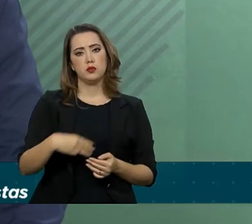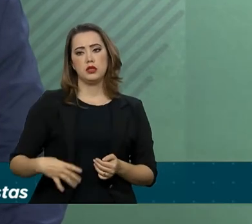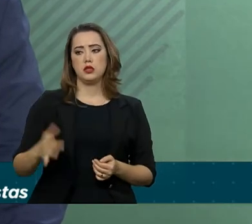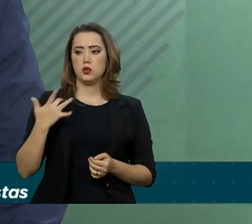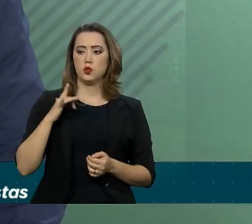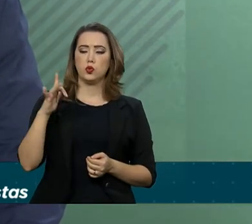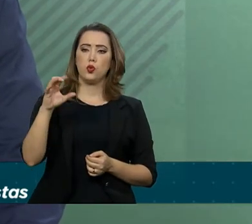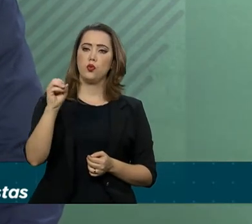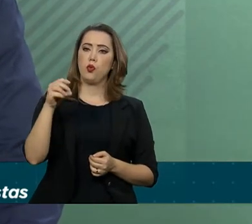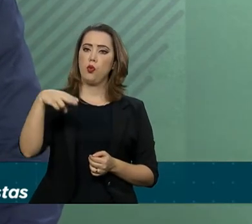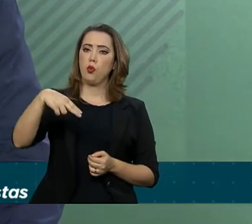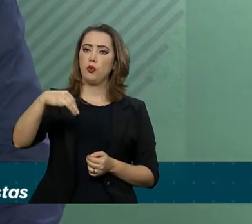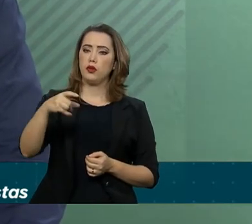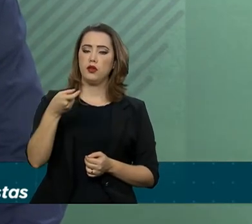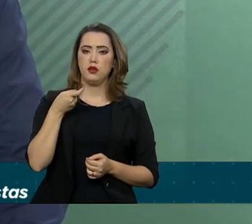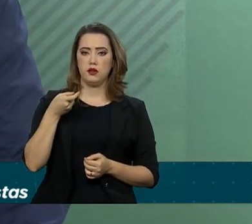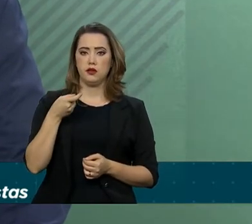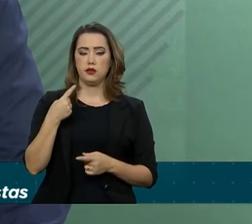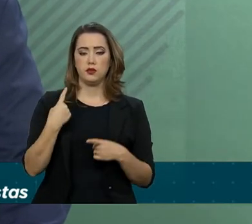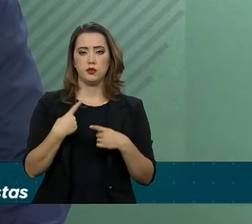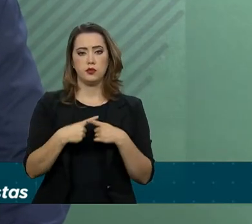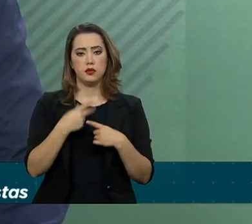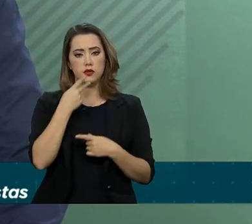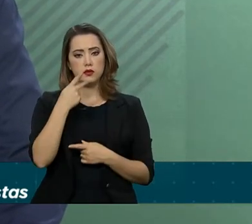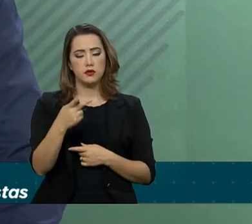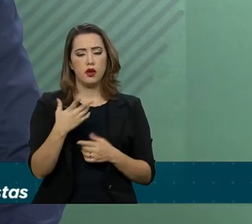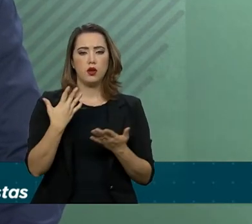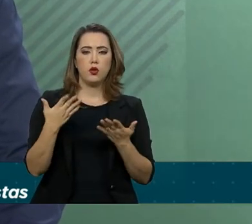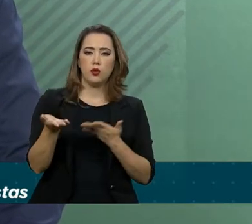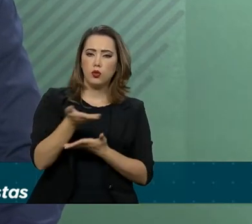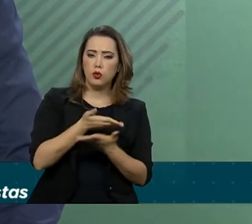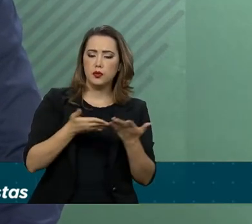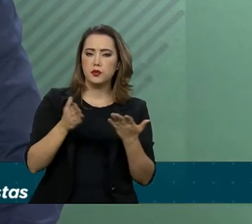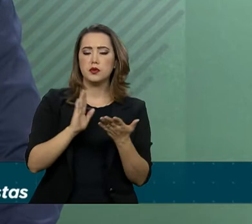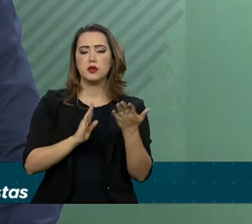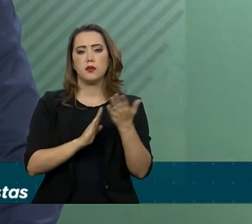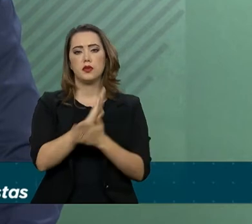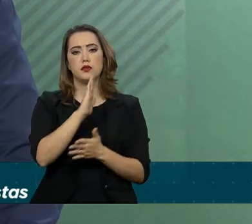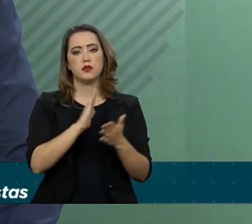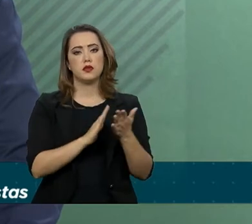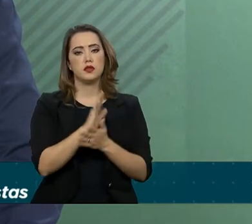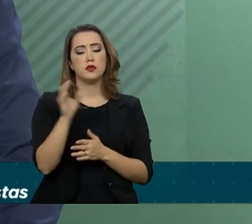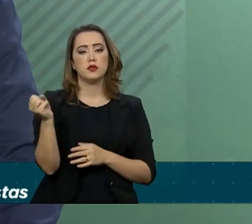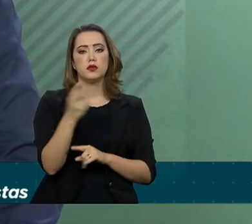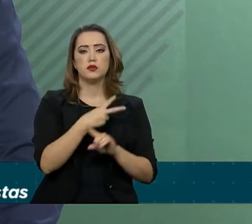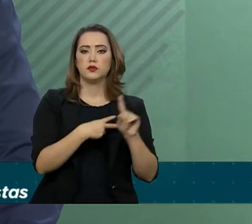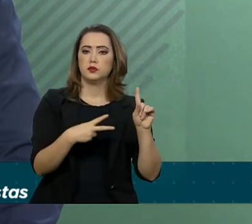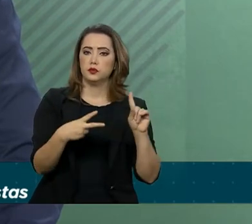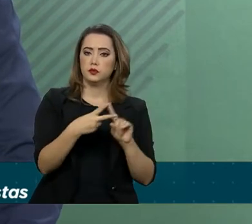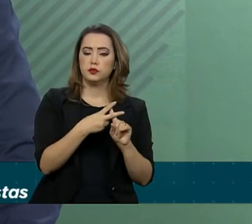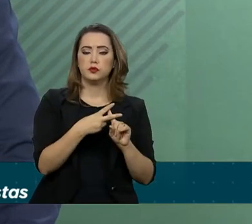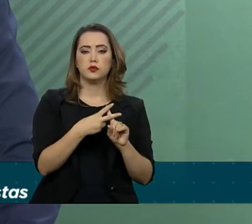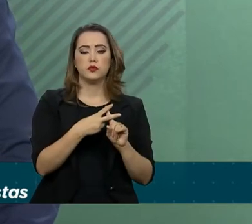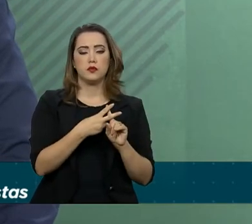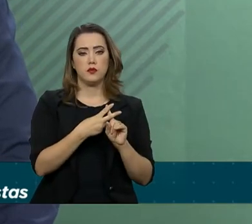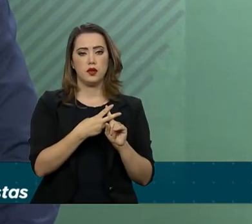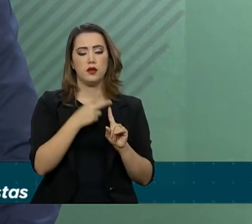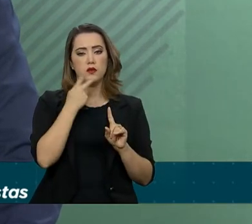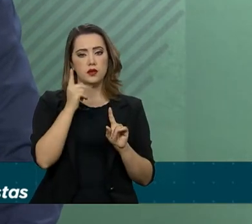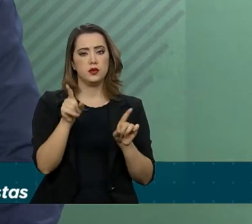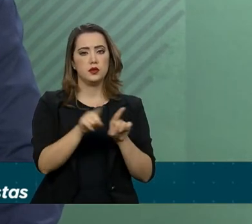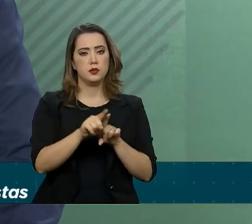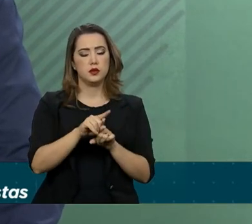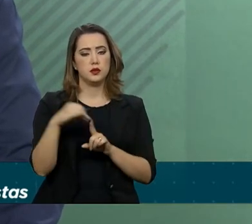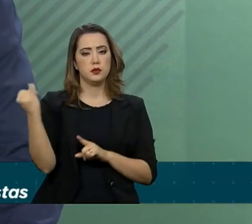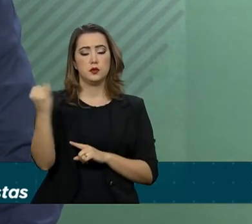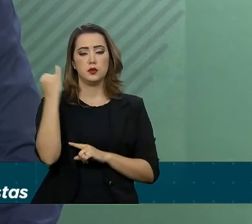atualizou o presidente sobre as negociações acerca da aprovação da nova Previdência. Ressaltou que